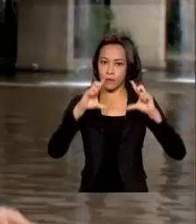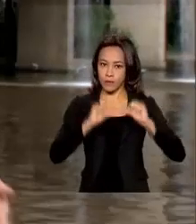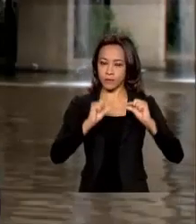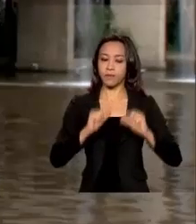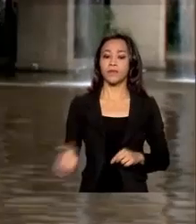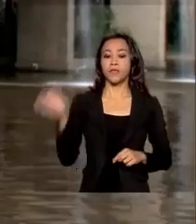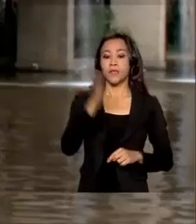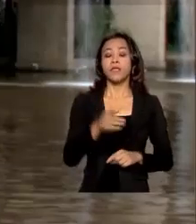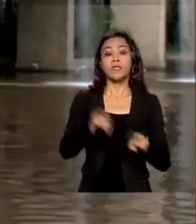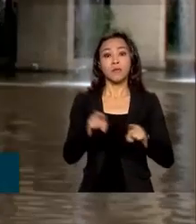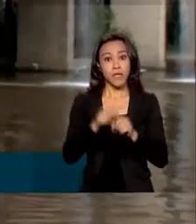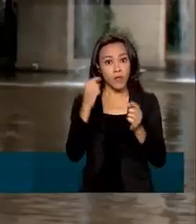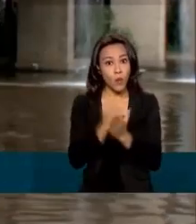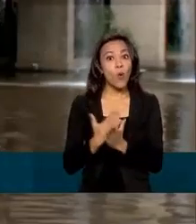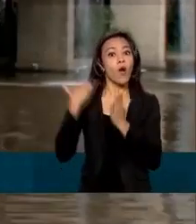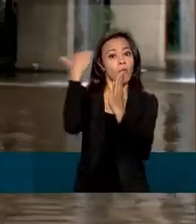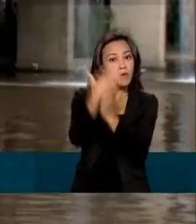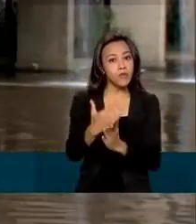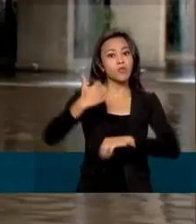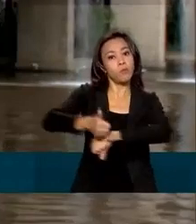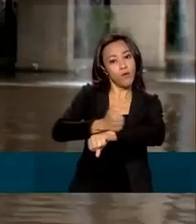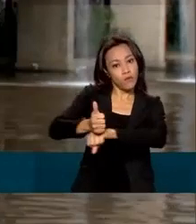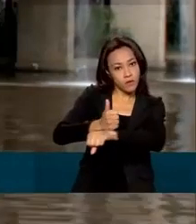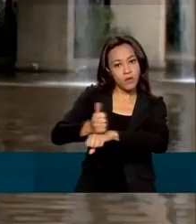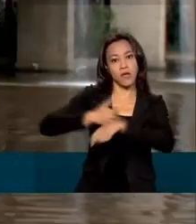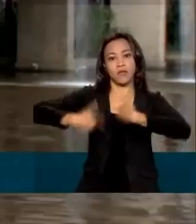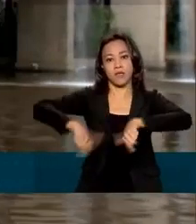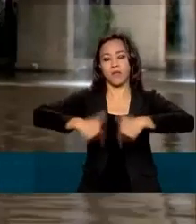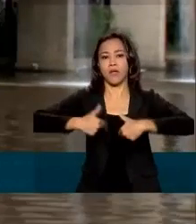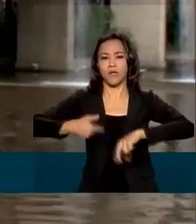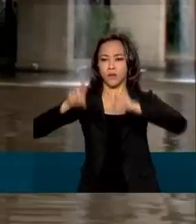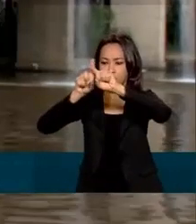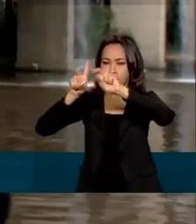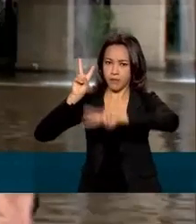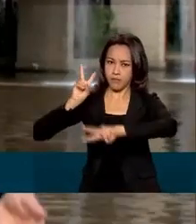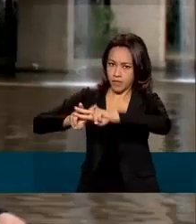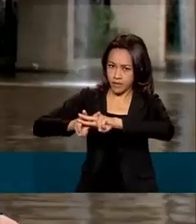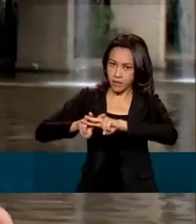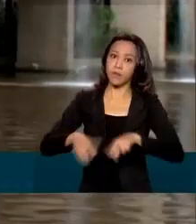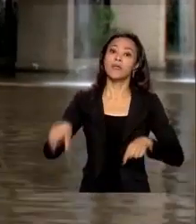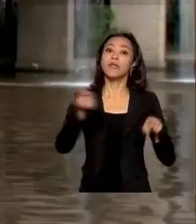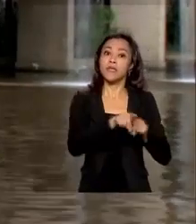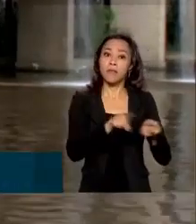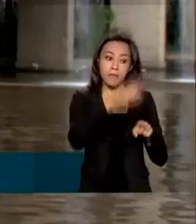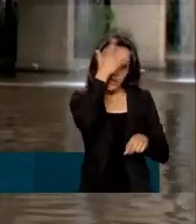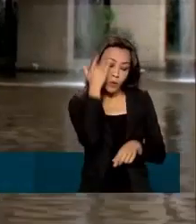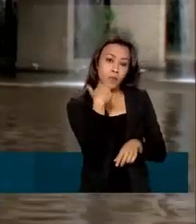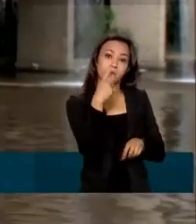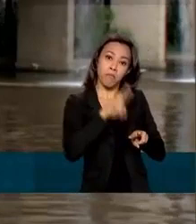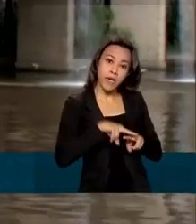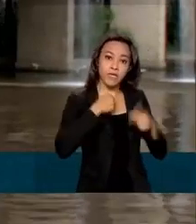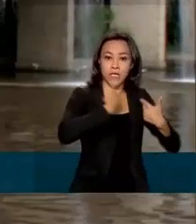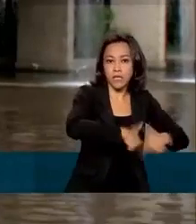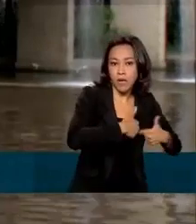número de profissionais de segurança pública Trabalhando em presídios E de presos estudando e trabalhando